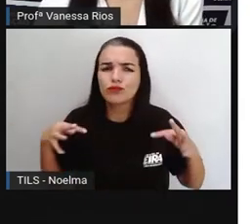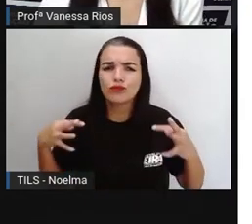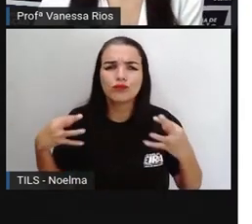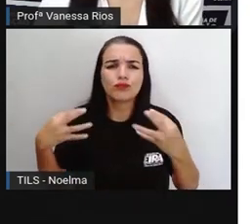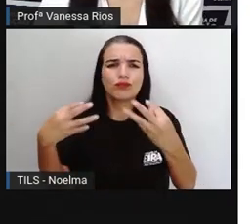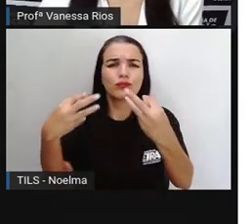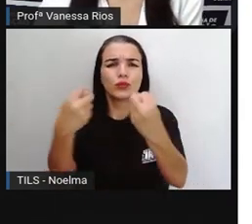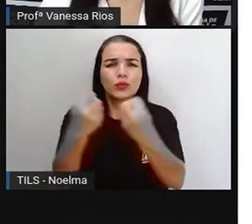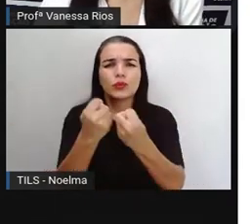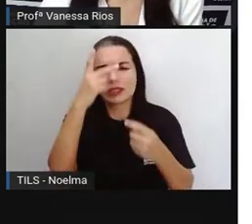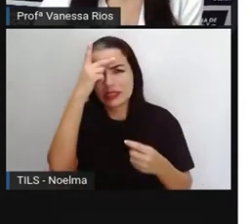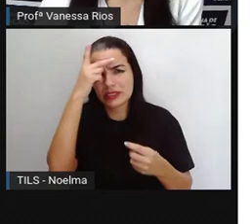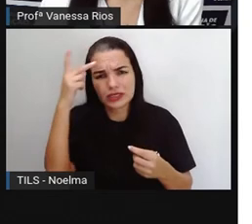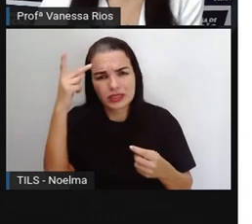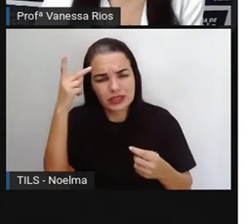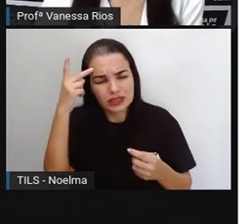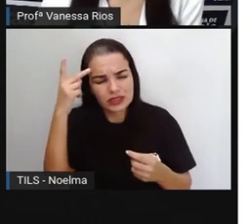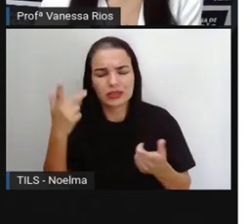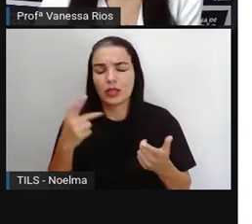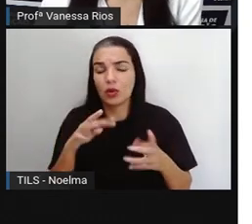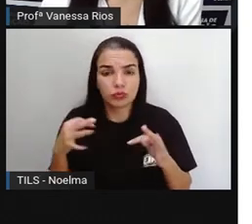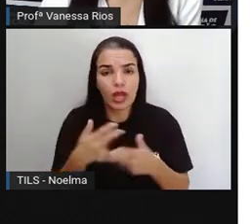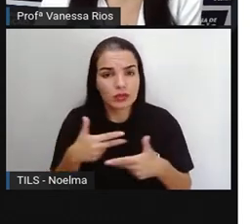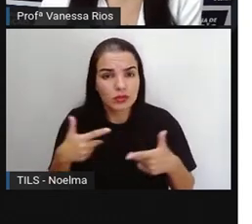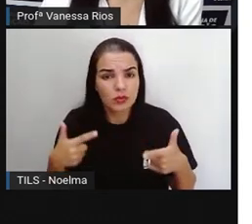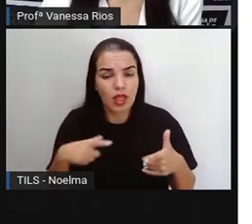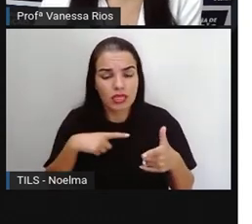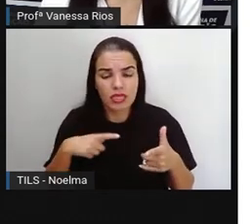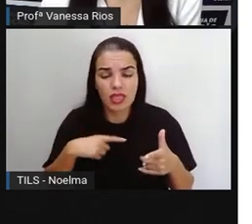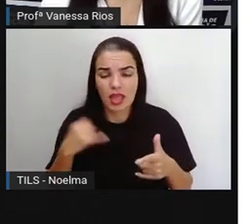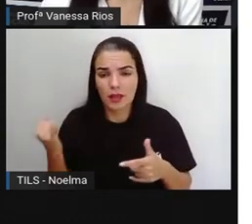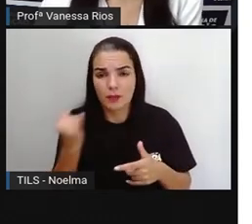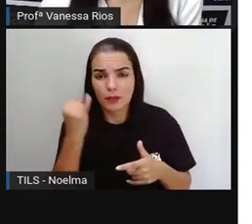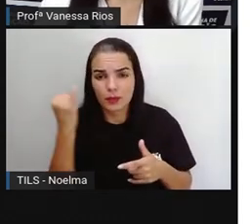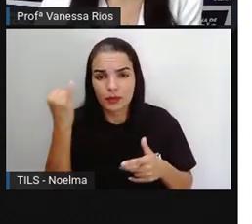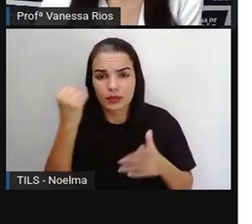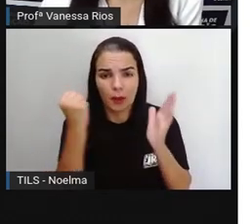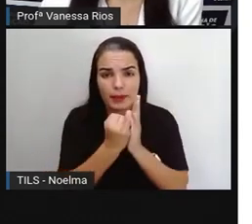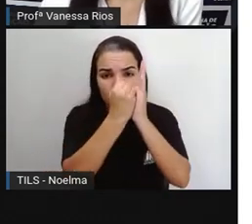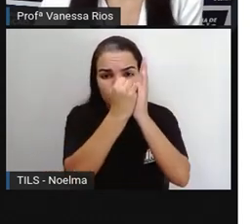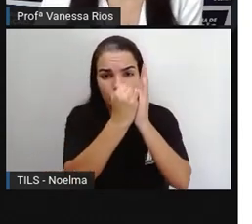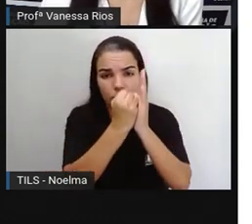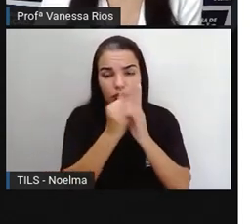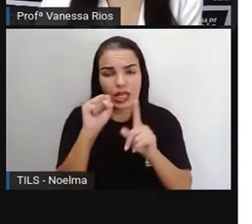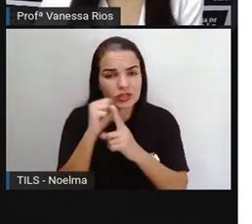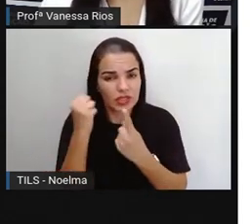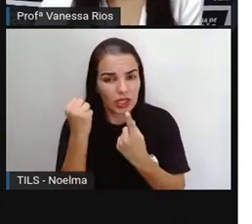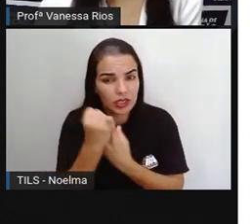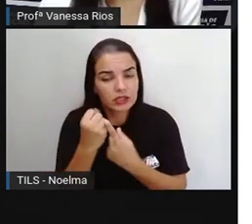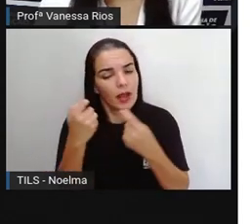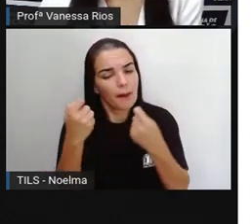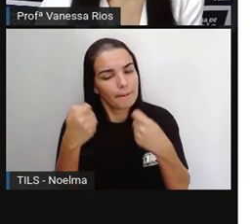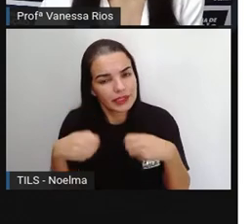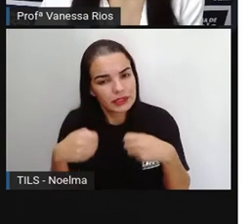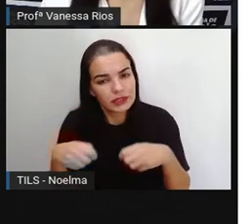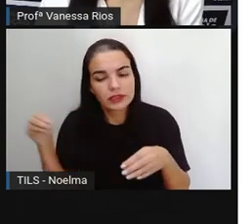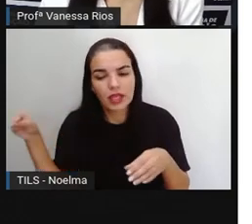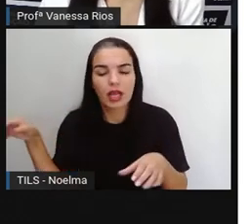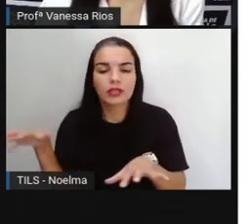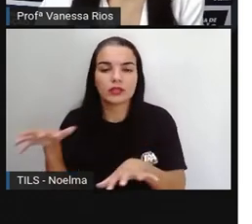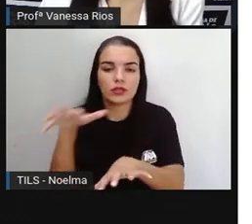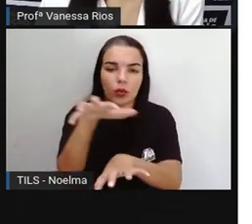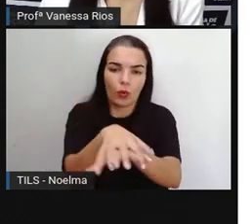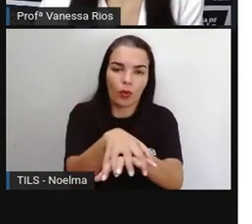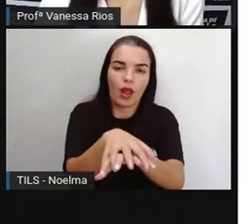que nós já observamos que fazem parte aí dos patrimônios culturais da sociedade, a gente precisa incluir as